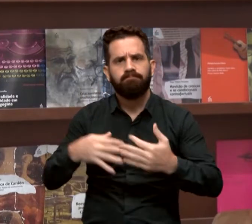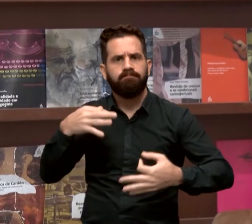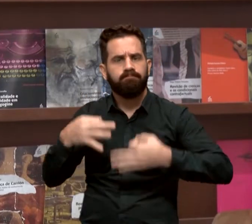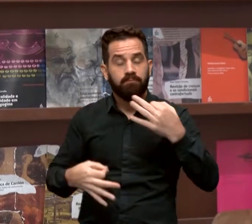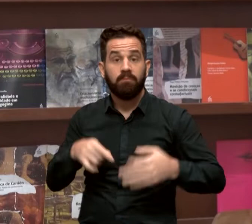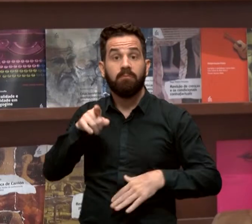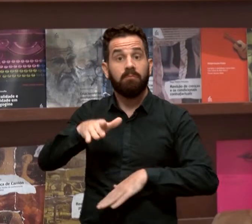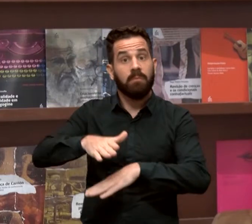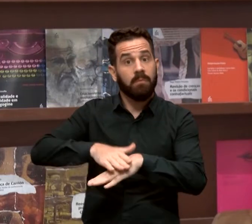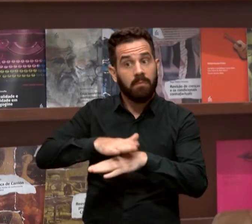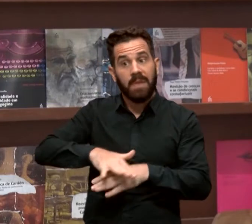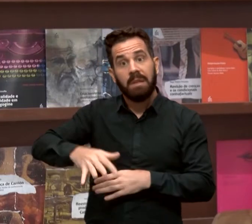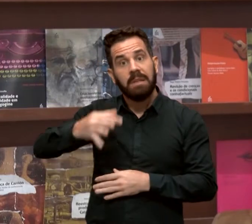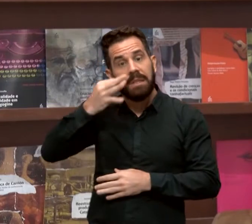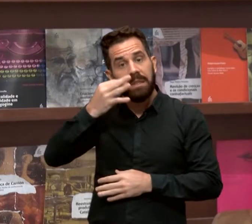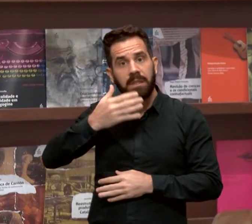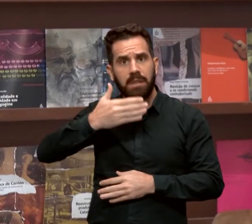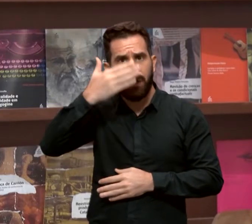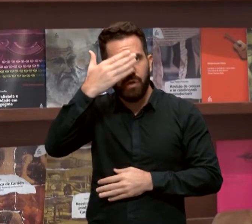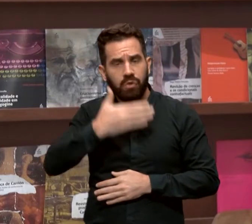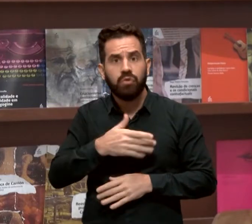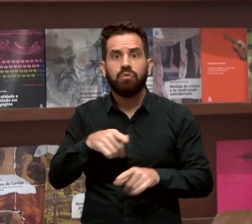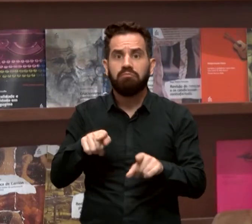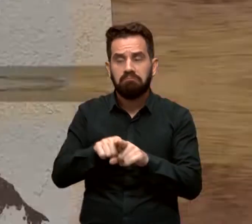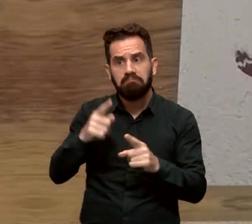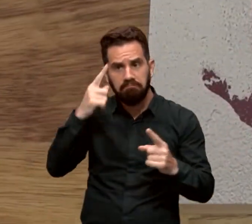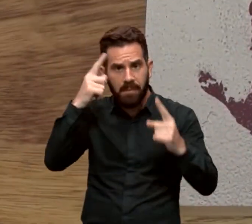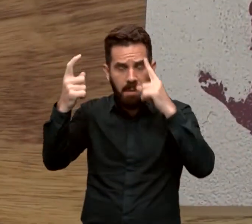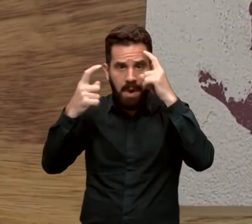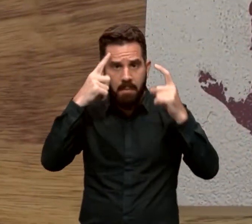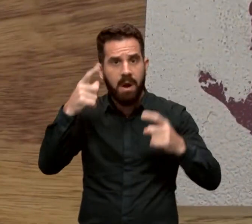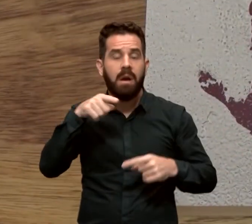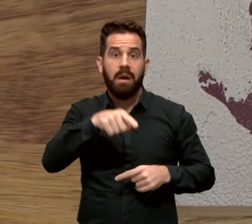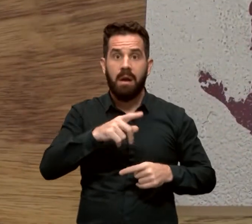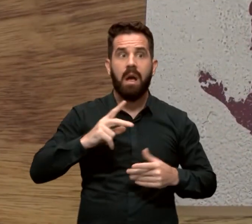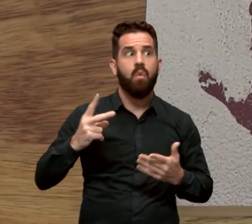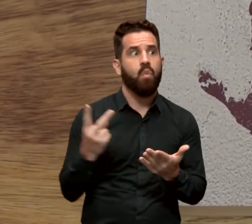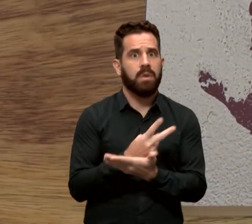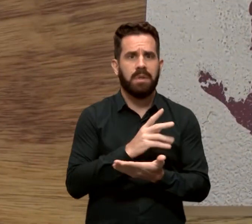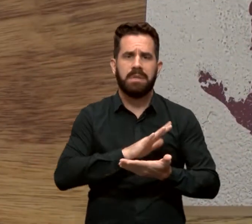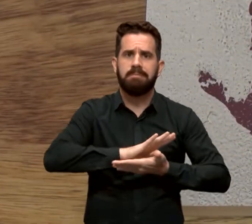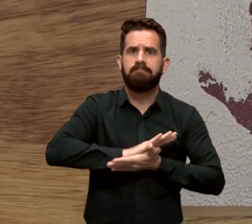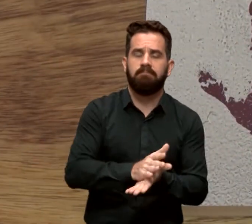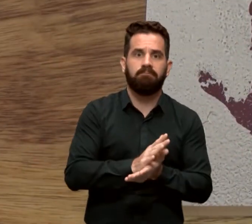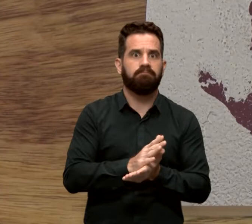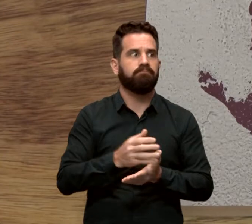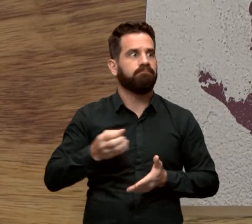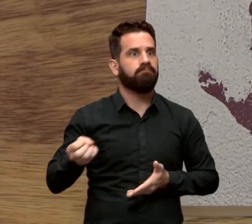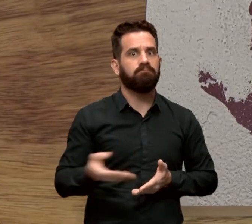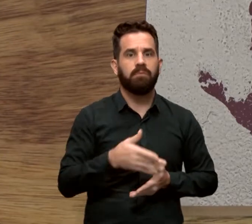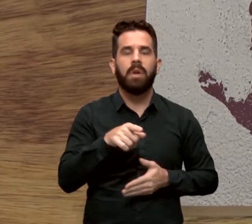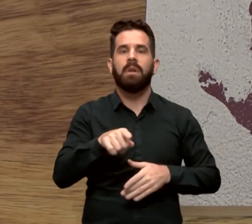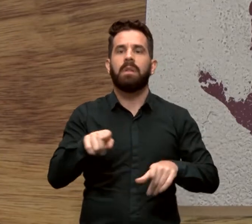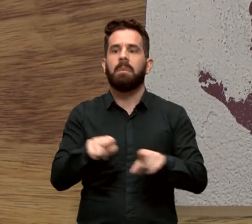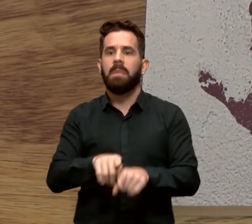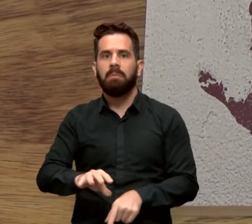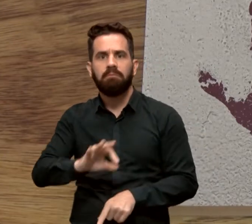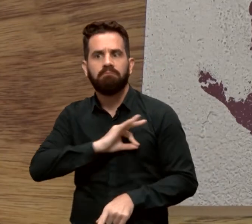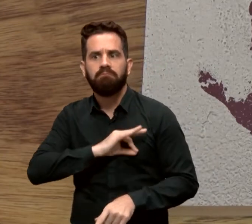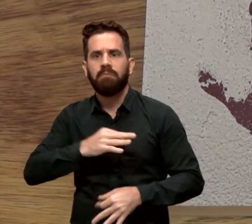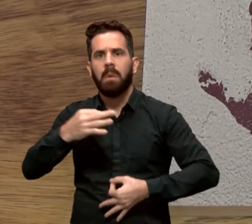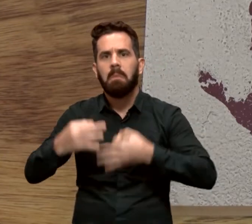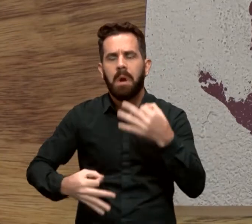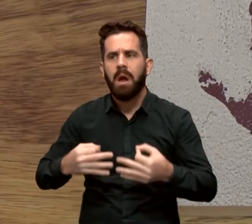criativamente e criticamente uma tragédia contemporânea e seus desdobramentos policiais e judiciais,